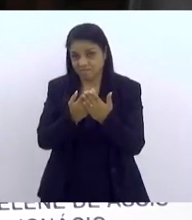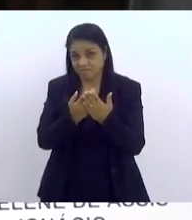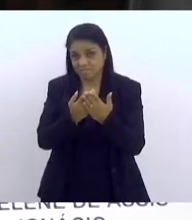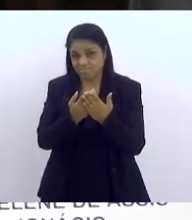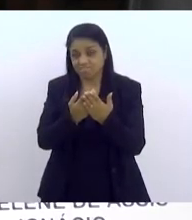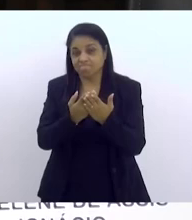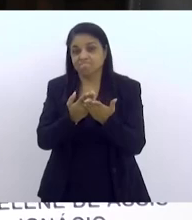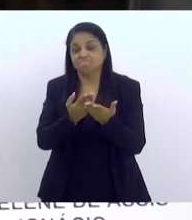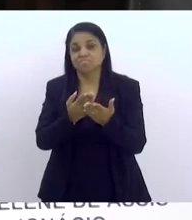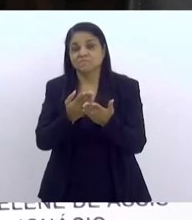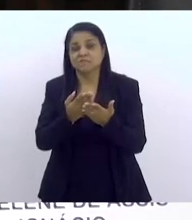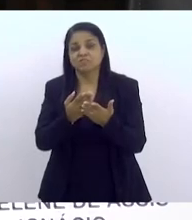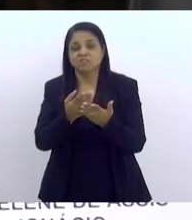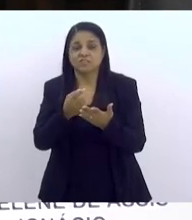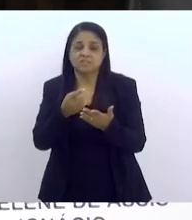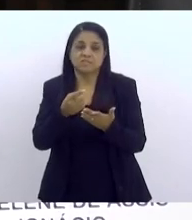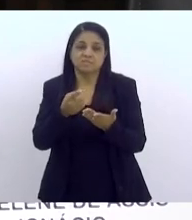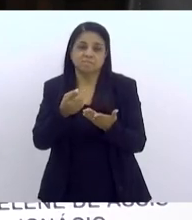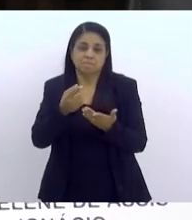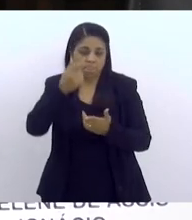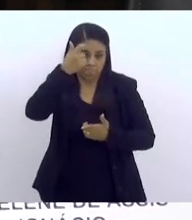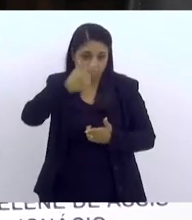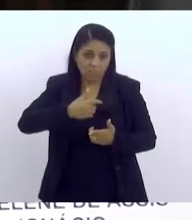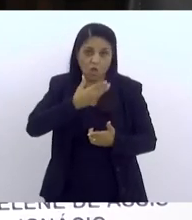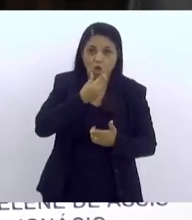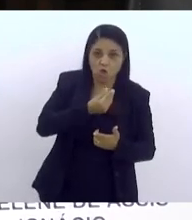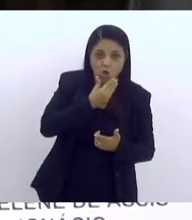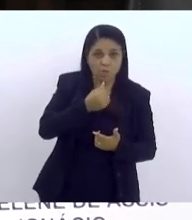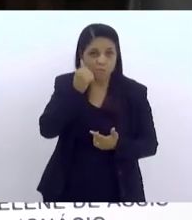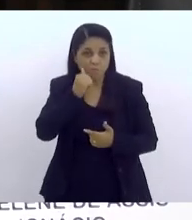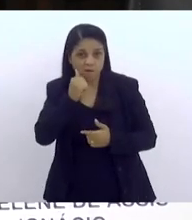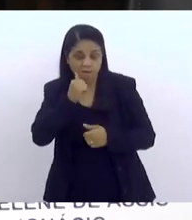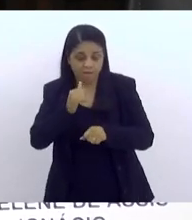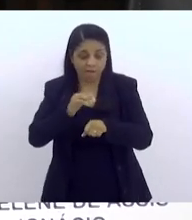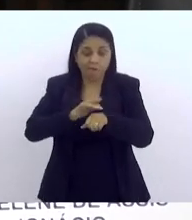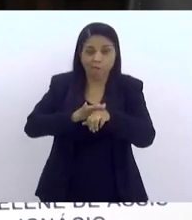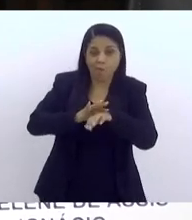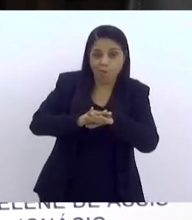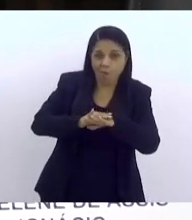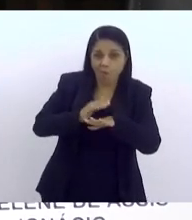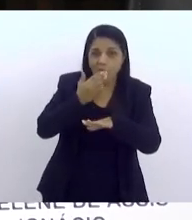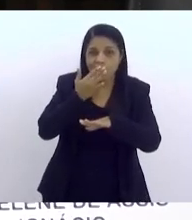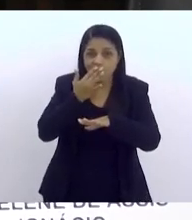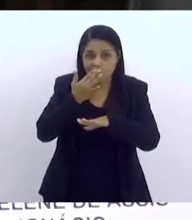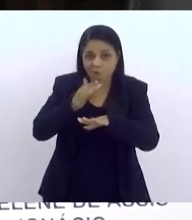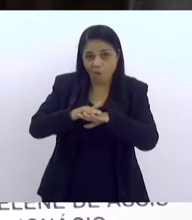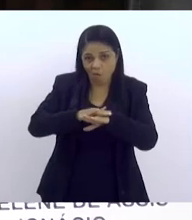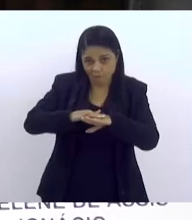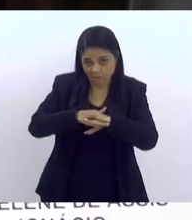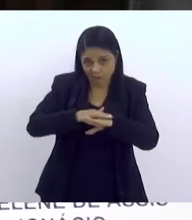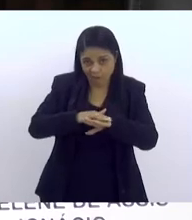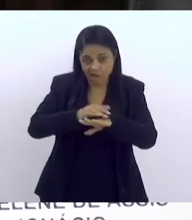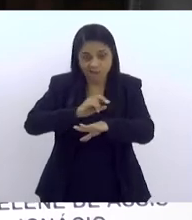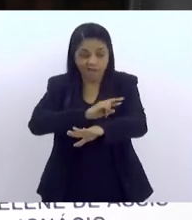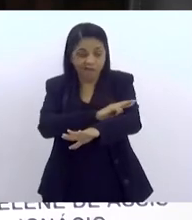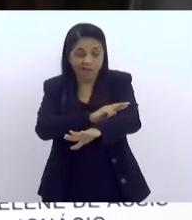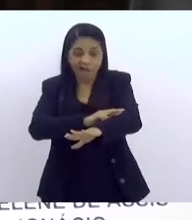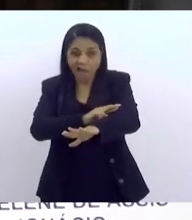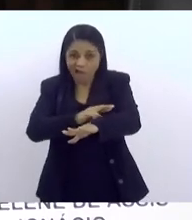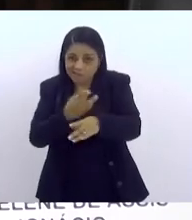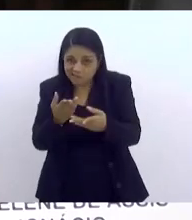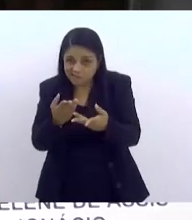de sexo, por sexo e cor, cor e raça, a gente tem um número expressivo